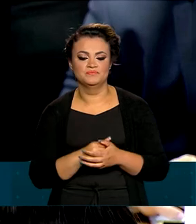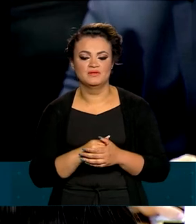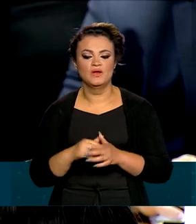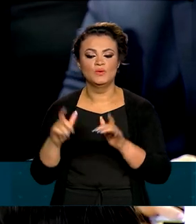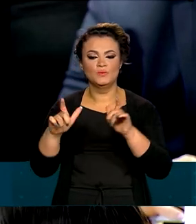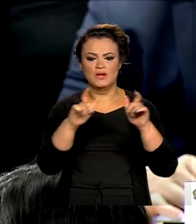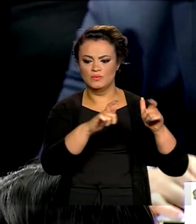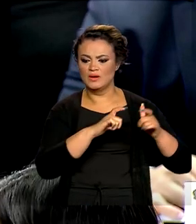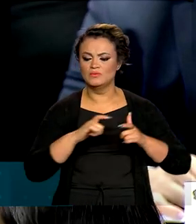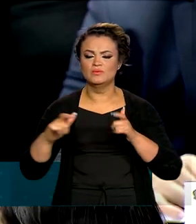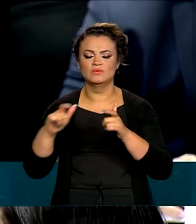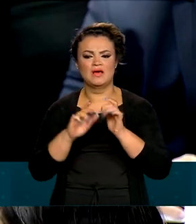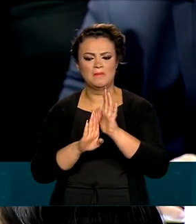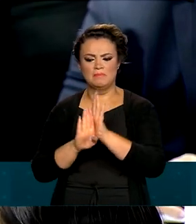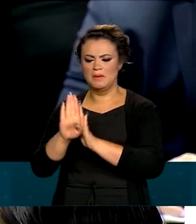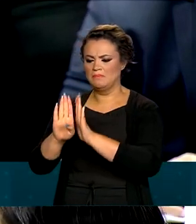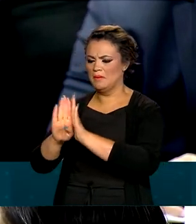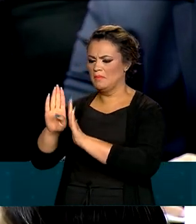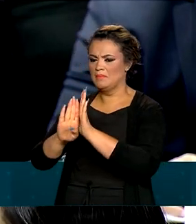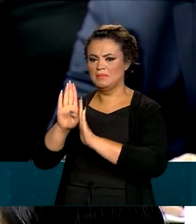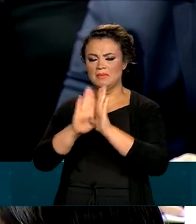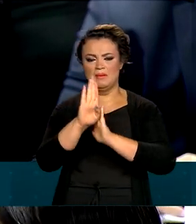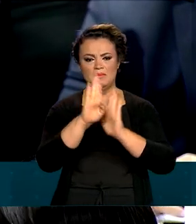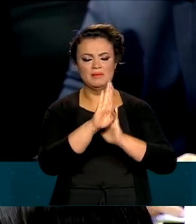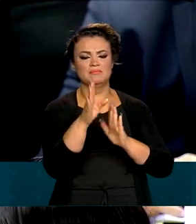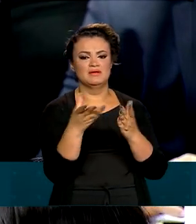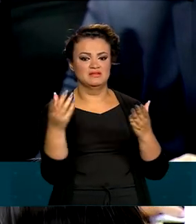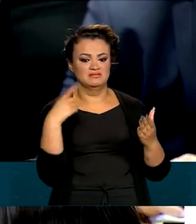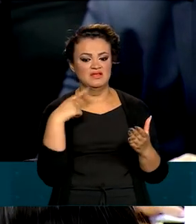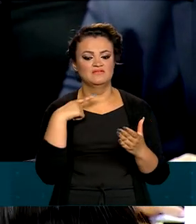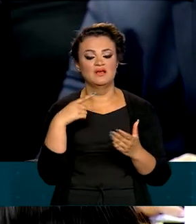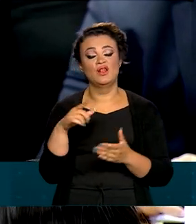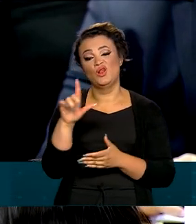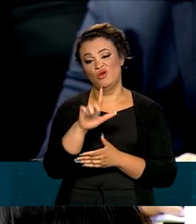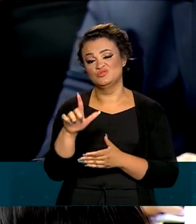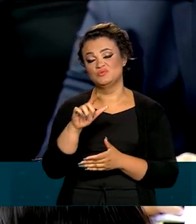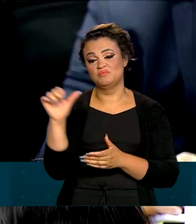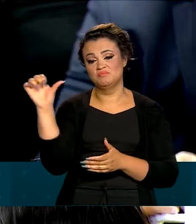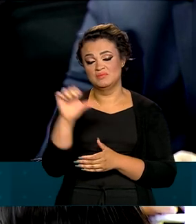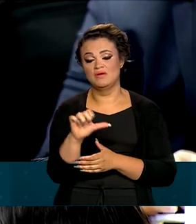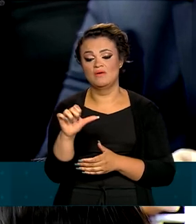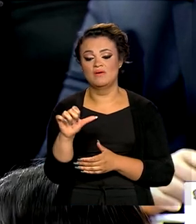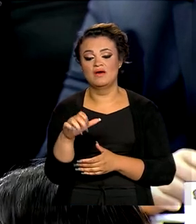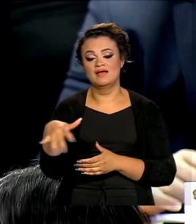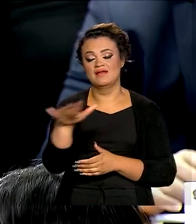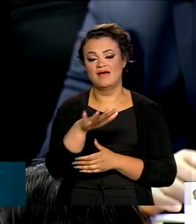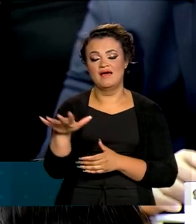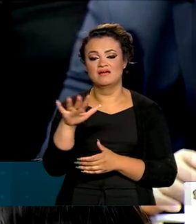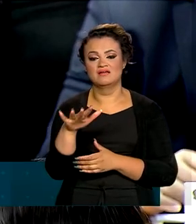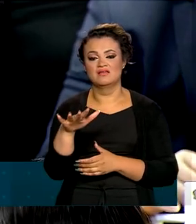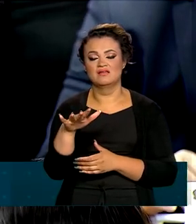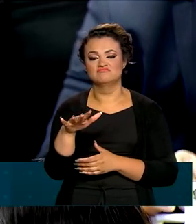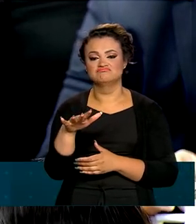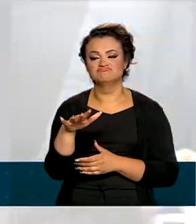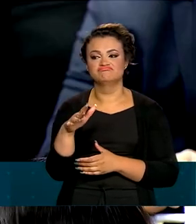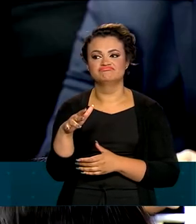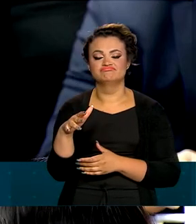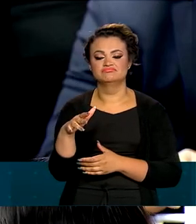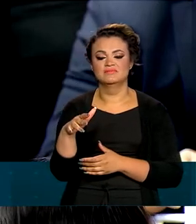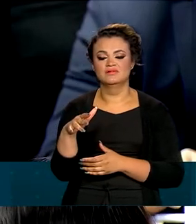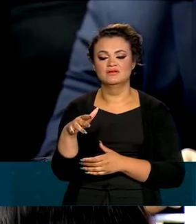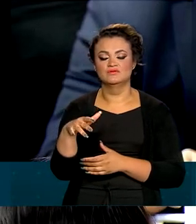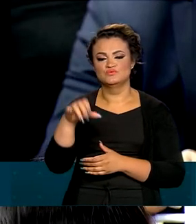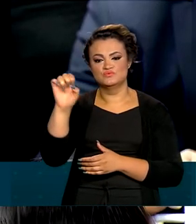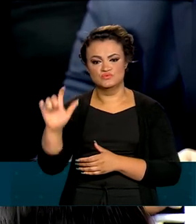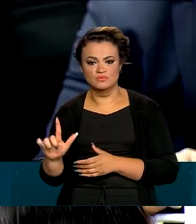apresentaram um aumento, mas aquele que tem maior incidência, obviamente, está mais focado na região central do Brasil, na